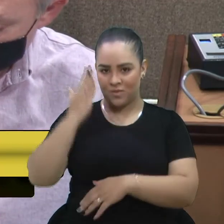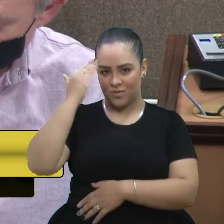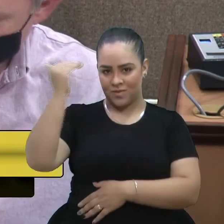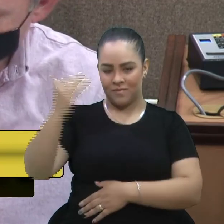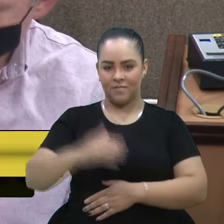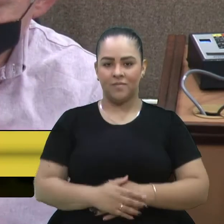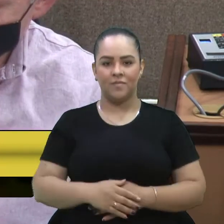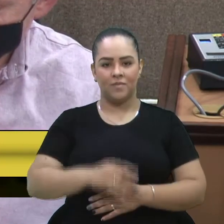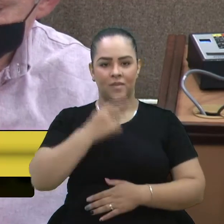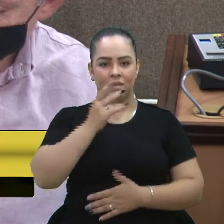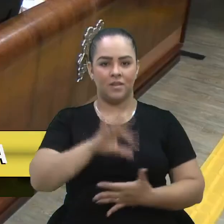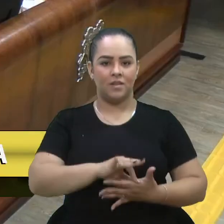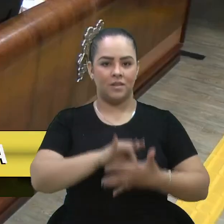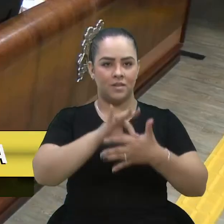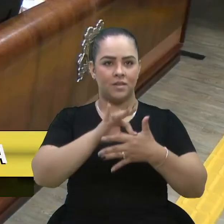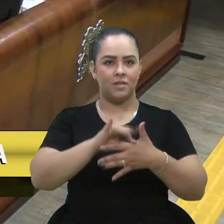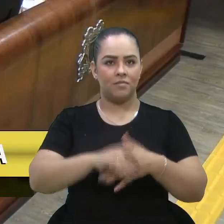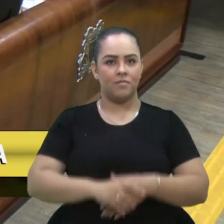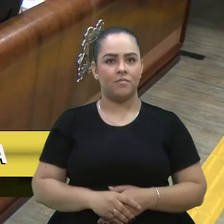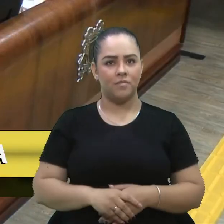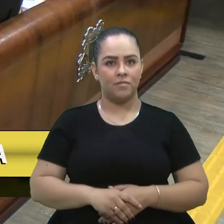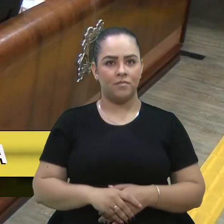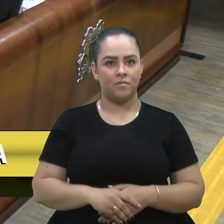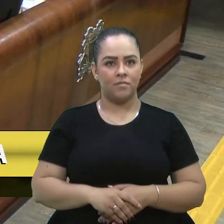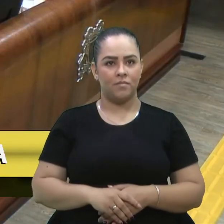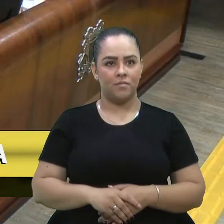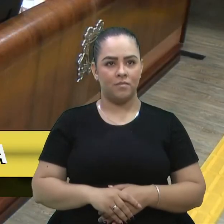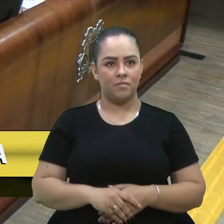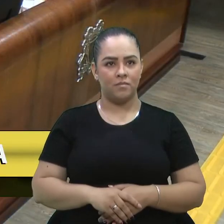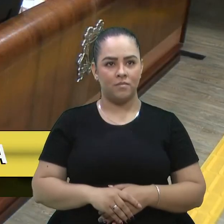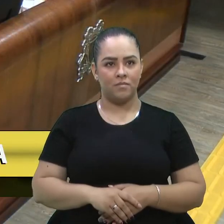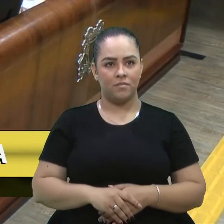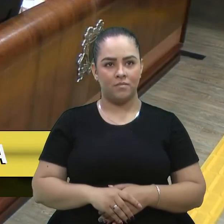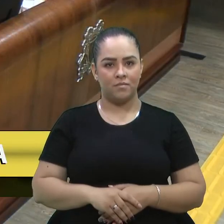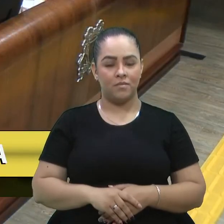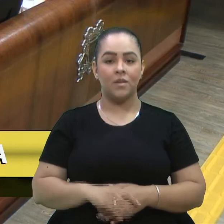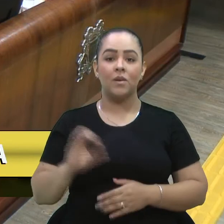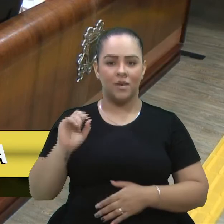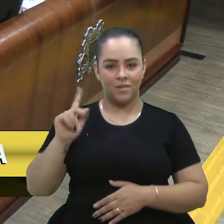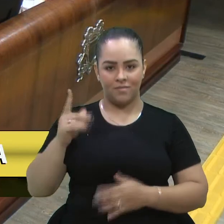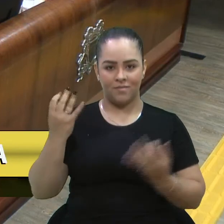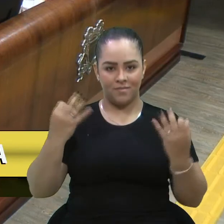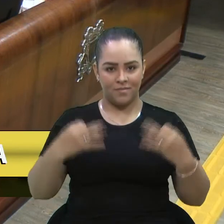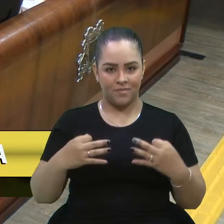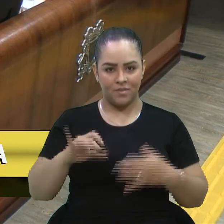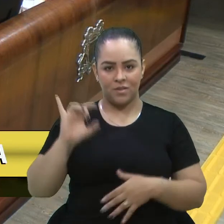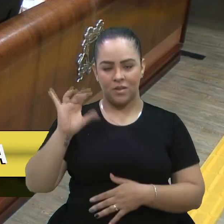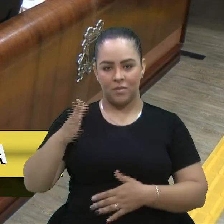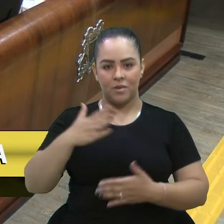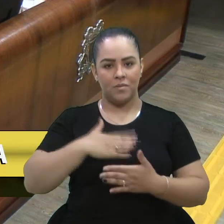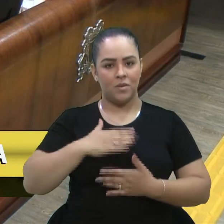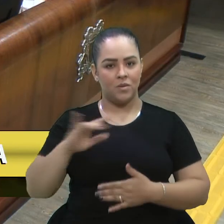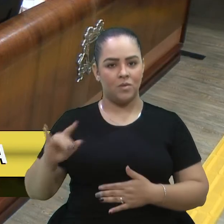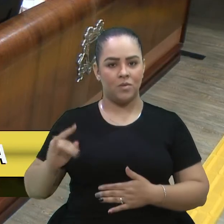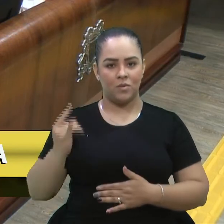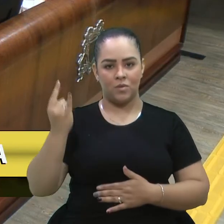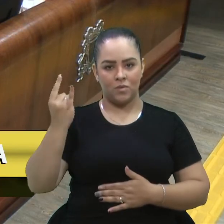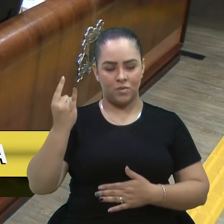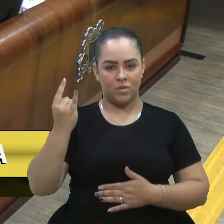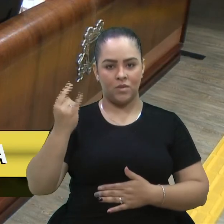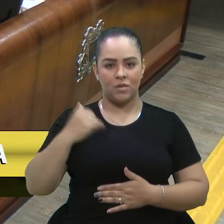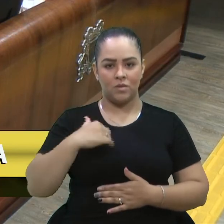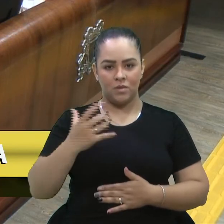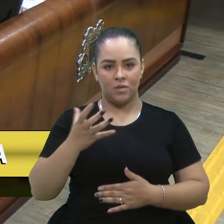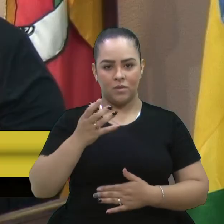Uma declaração de líder, senhor. Já foi? Ah, tá. Então tá. Então, só para me encerrar, pessoal, eu quero dizer